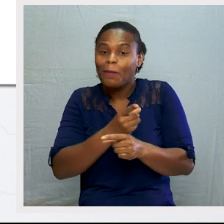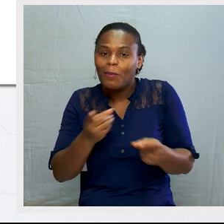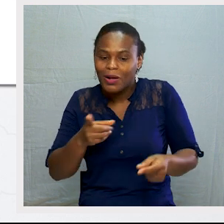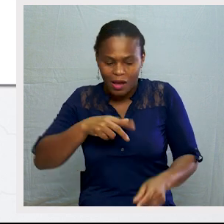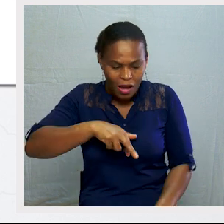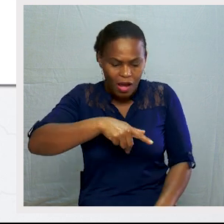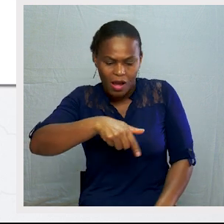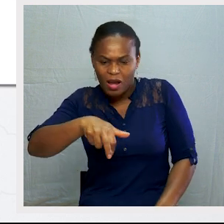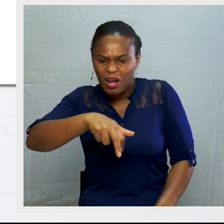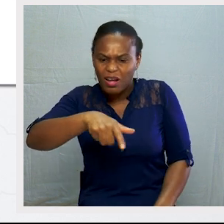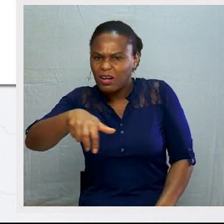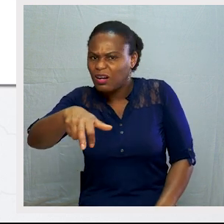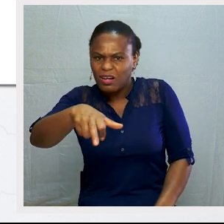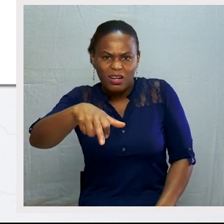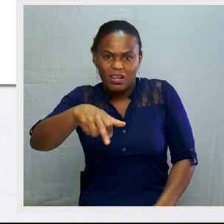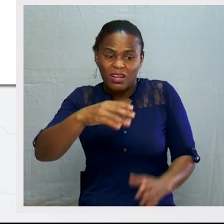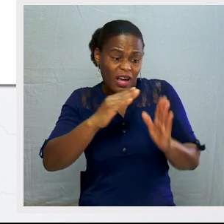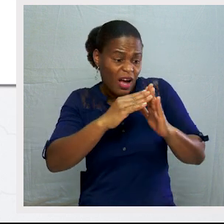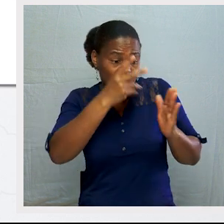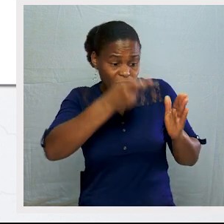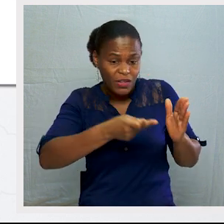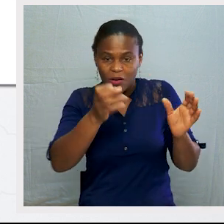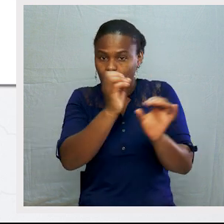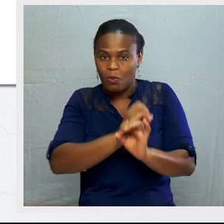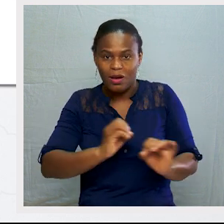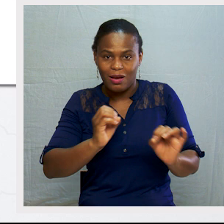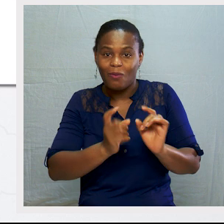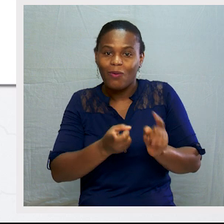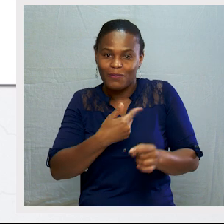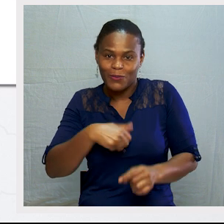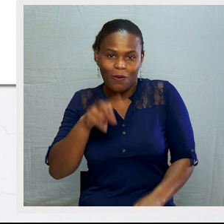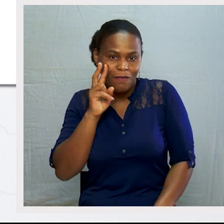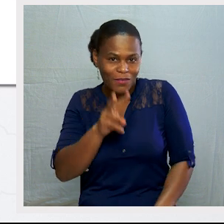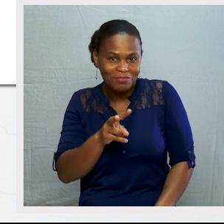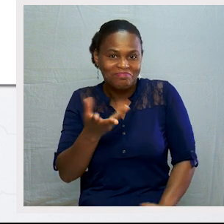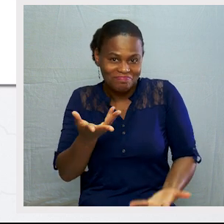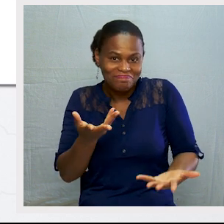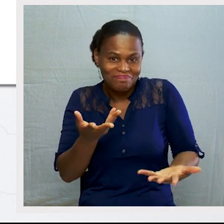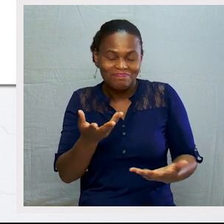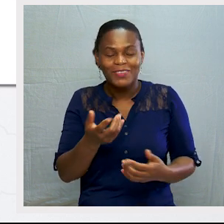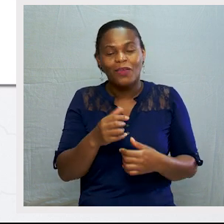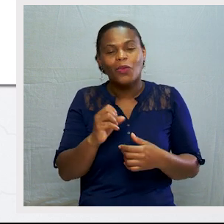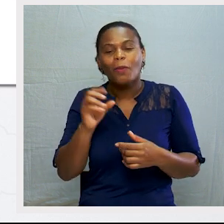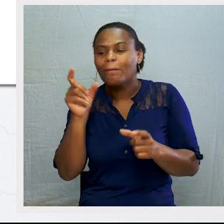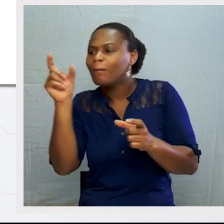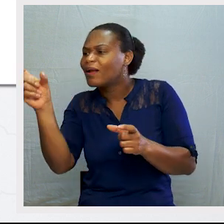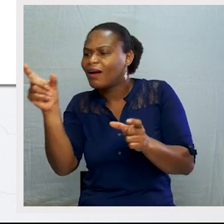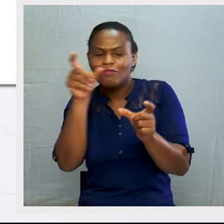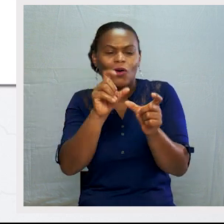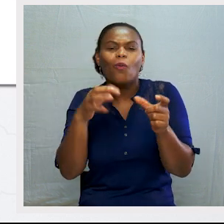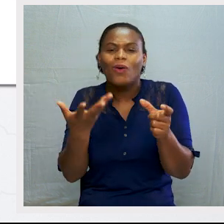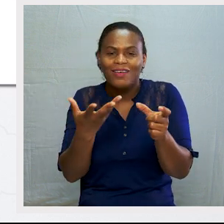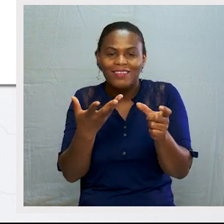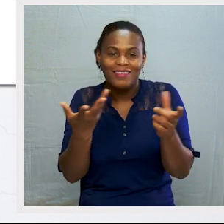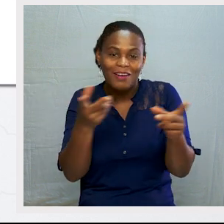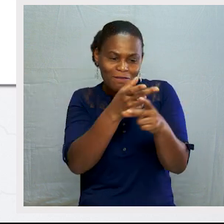porque deslocavam de um sítio para o outro já não tinham morada fixa. Não é isso que vimos? É isso aí. Então, que palavra que serve